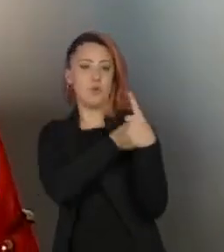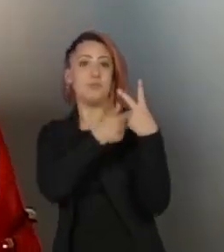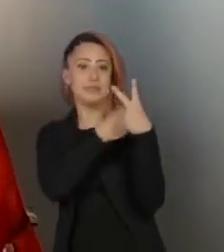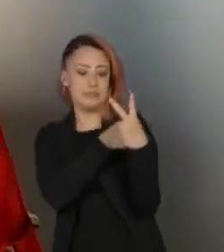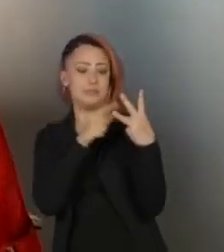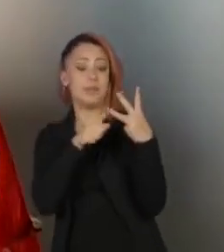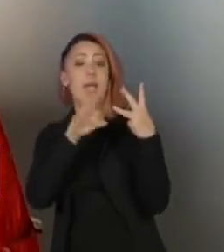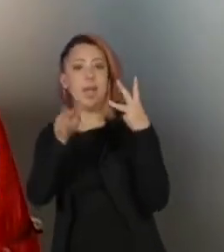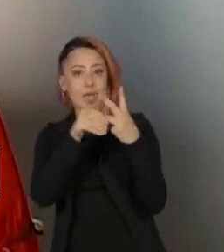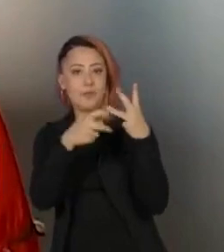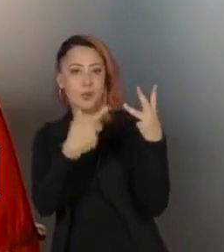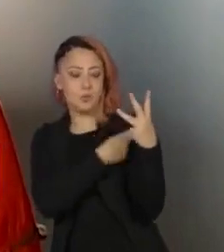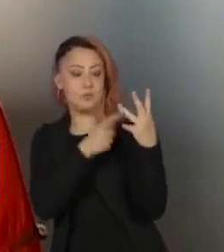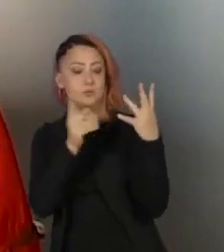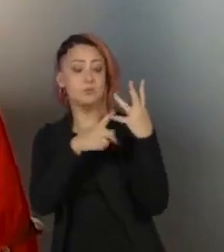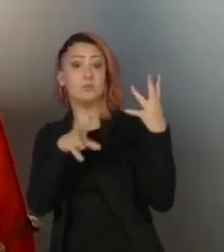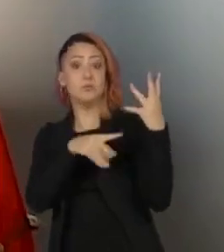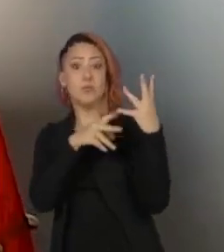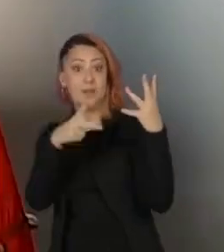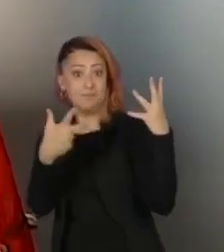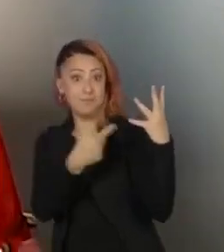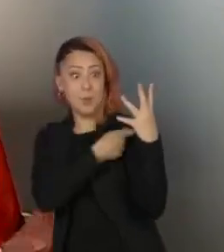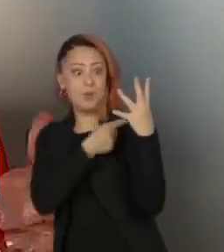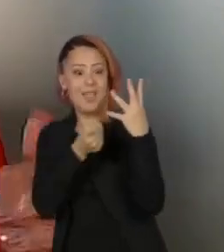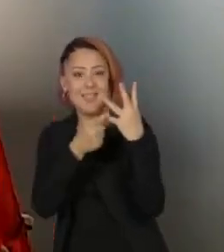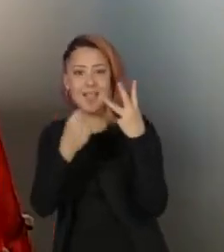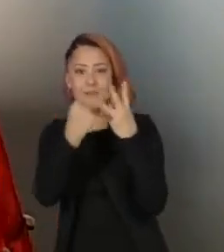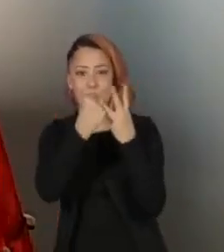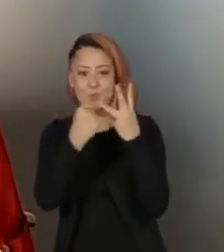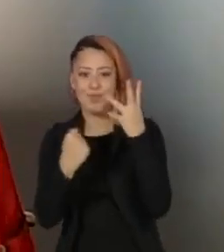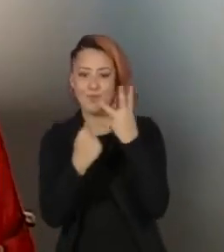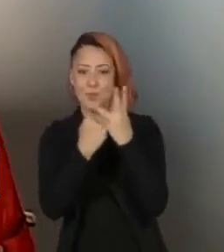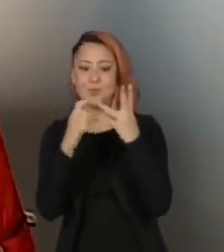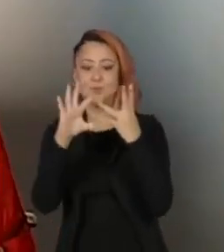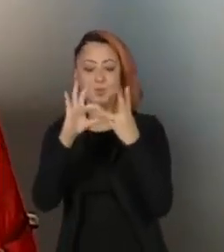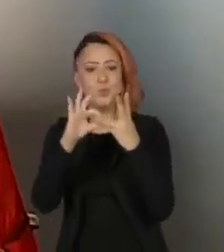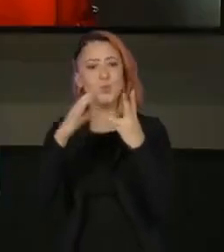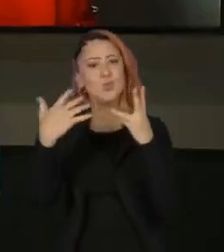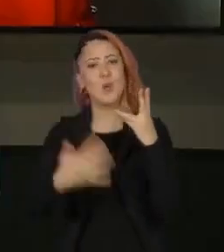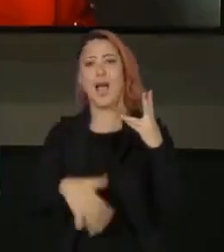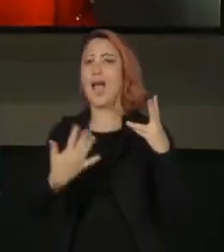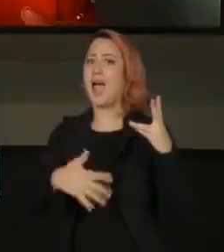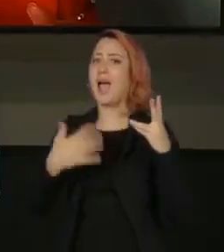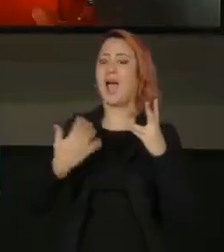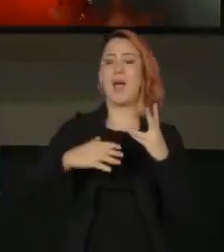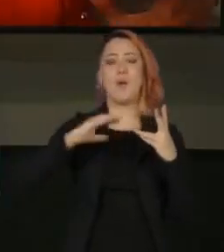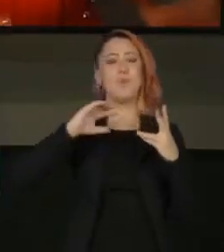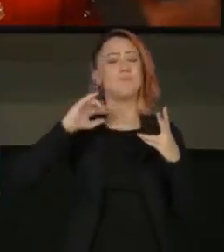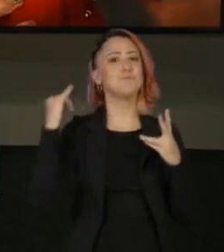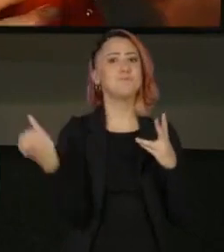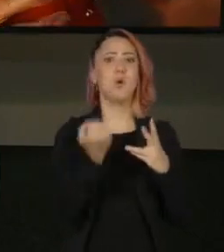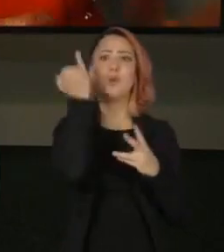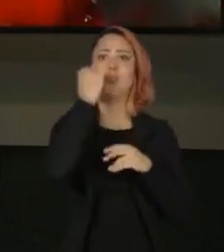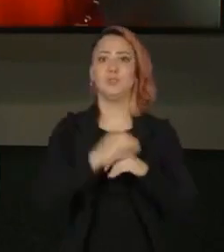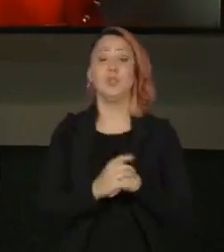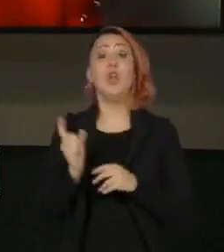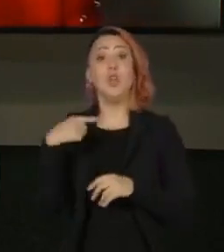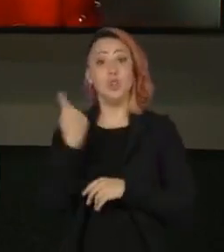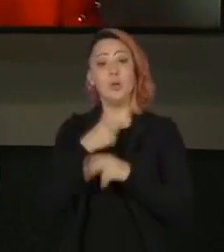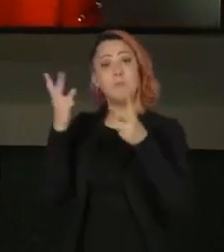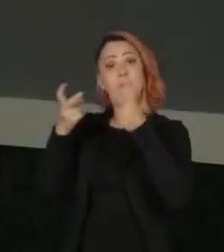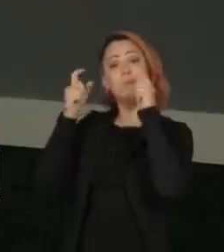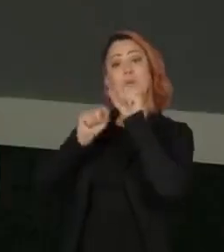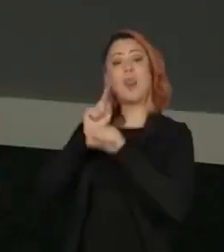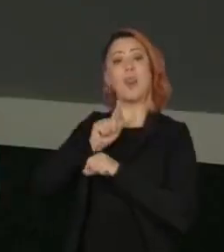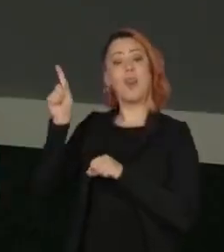segundo reforço, são extremamente importantes. Nós temos os dados agora também, Joyce, do Japão, que teve um comportamento